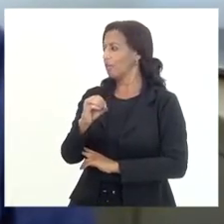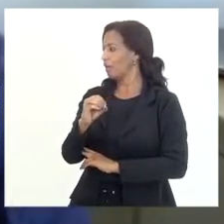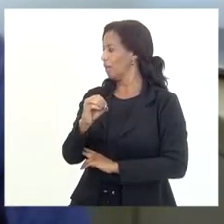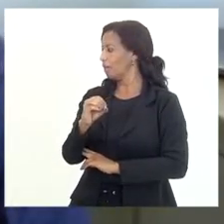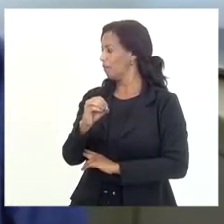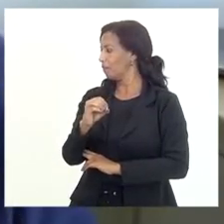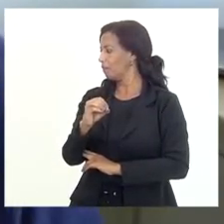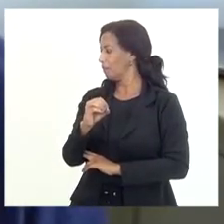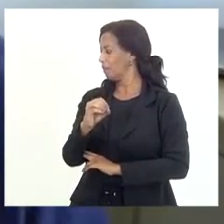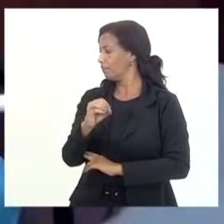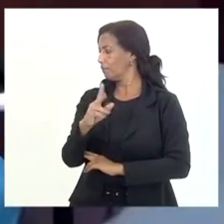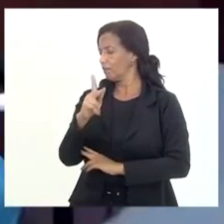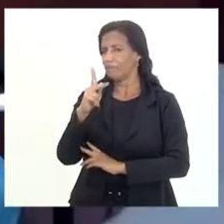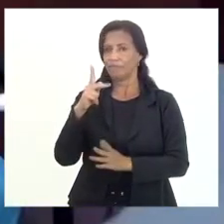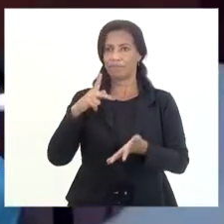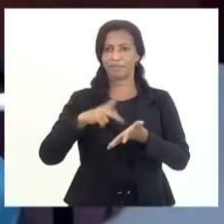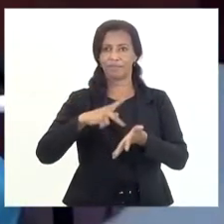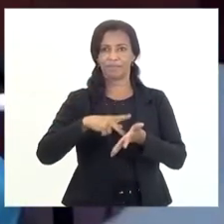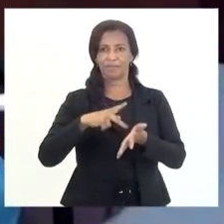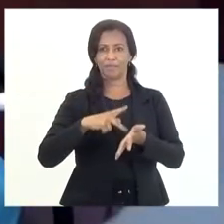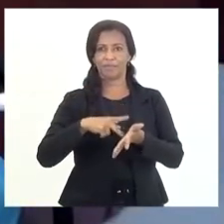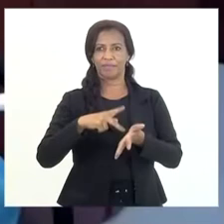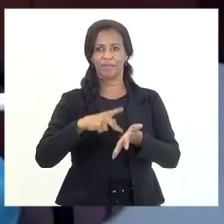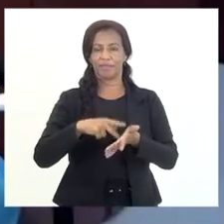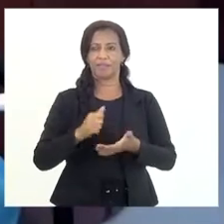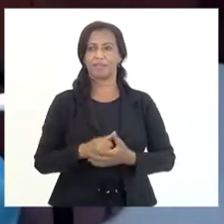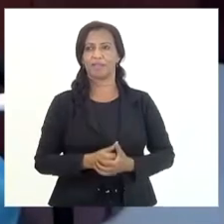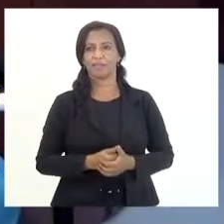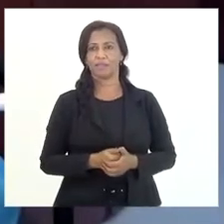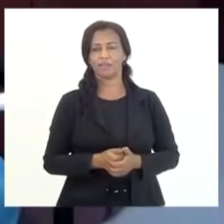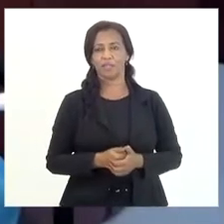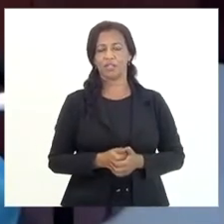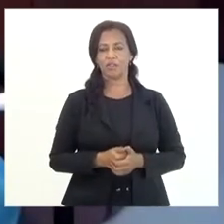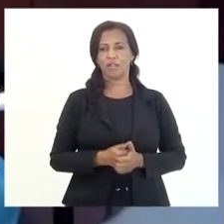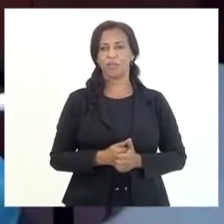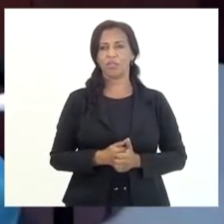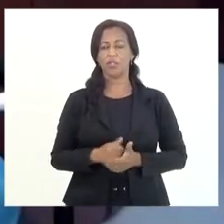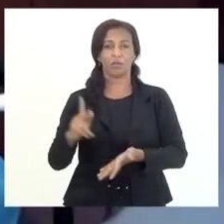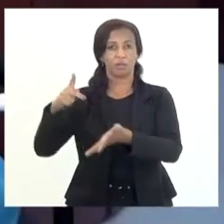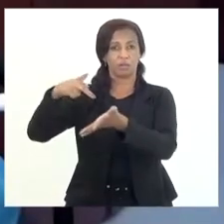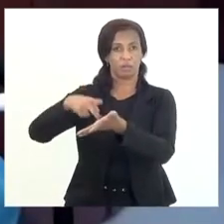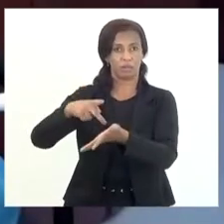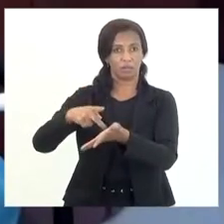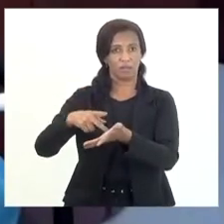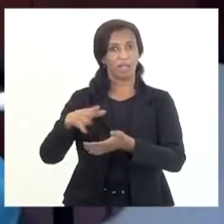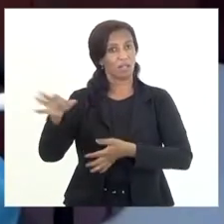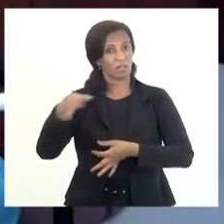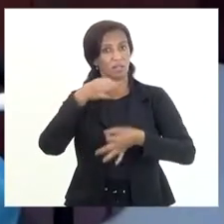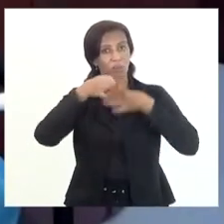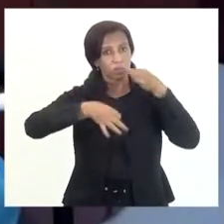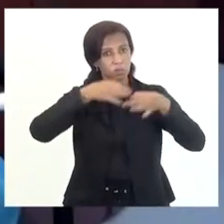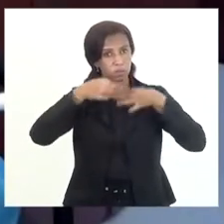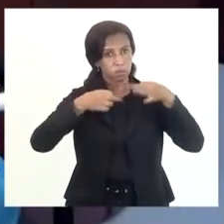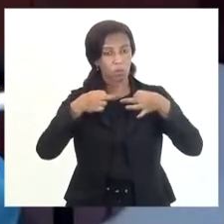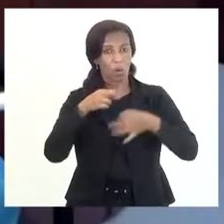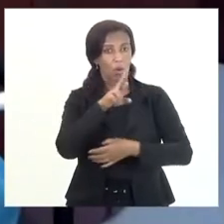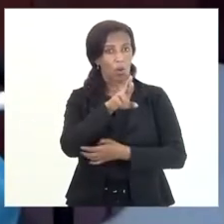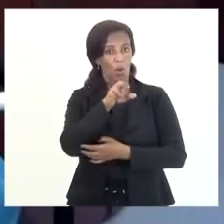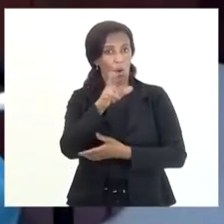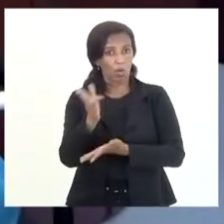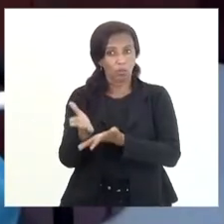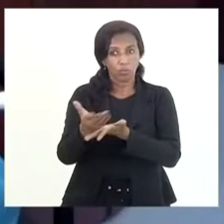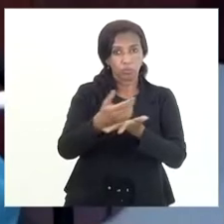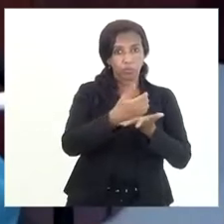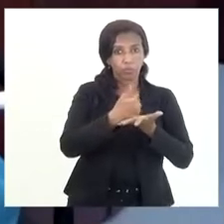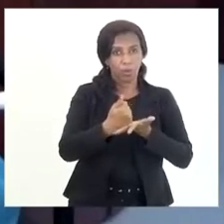e não em relação à petróleo e gás. Exato. Na verdade, essa questão dos royalties, ela ficava um